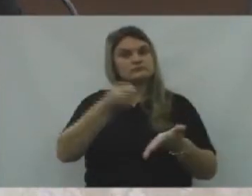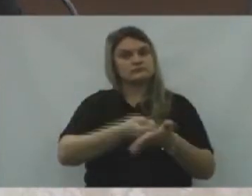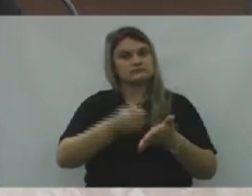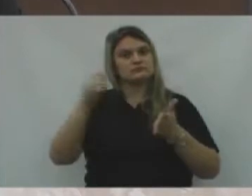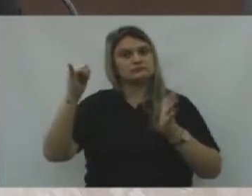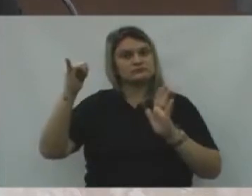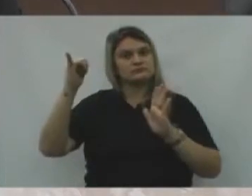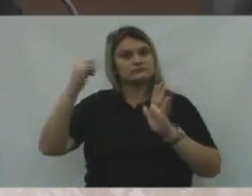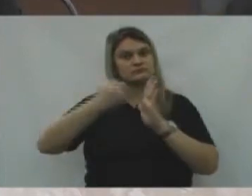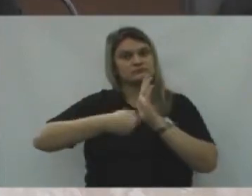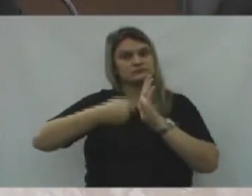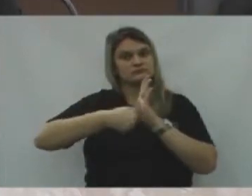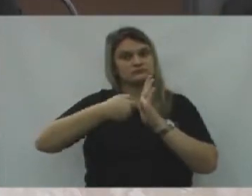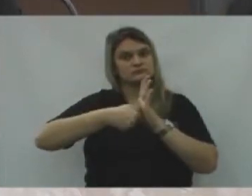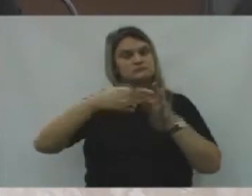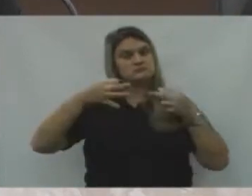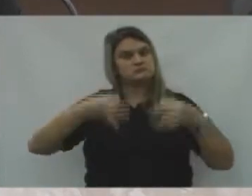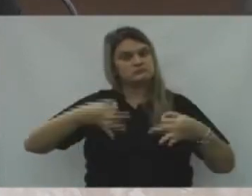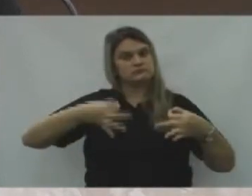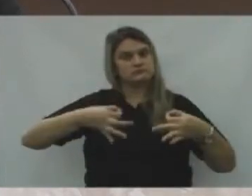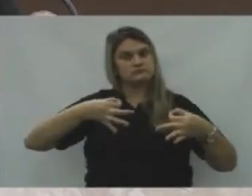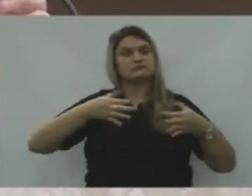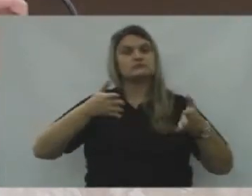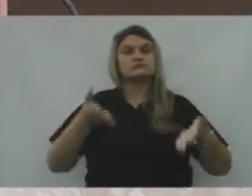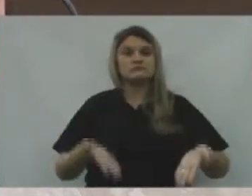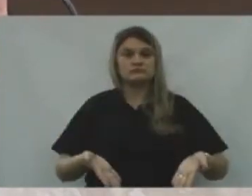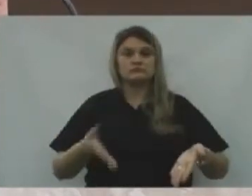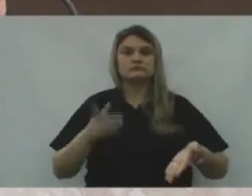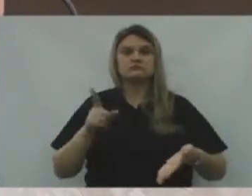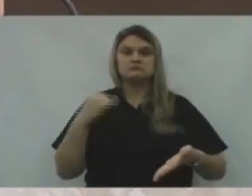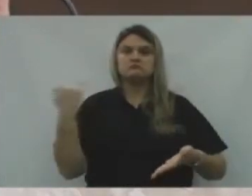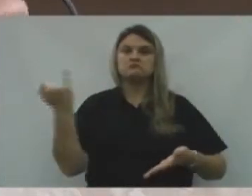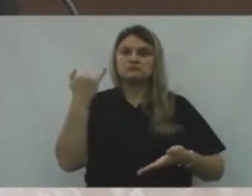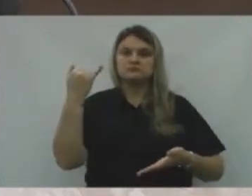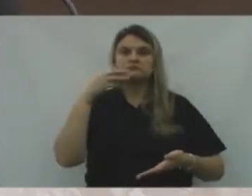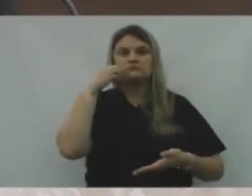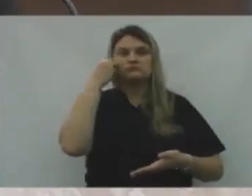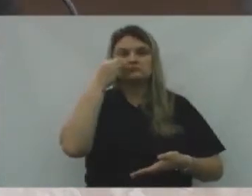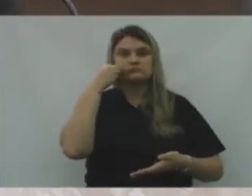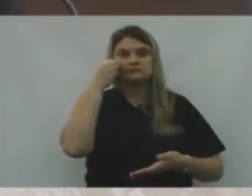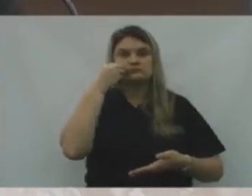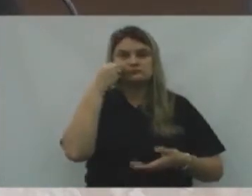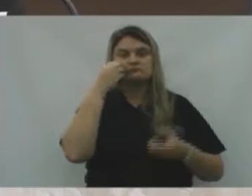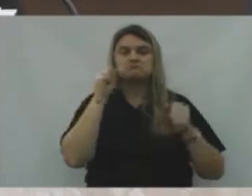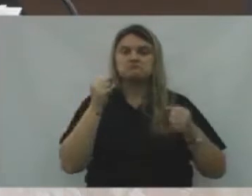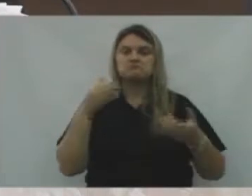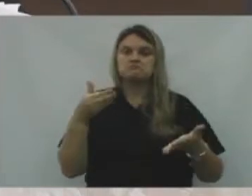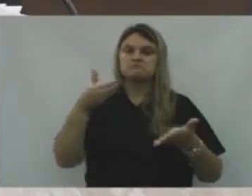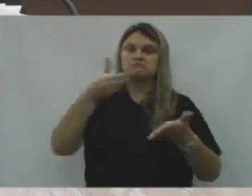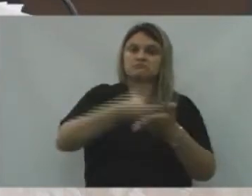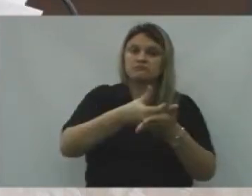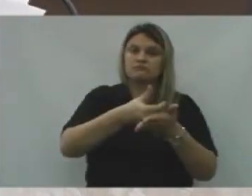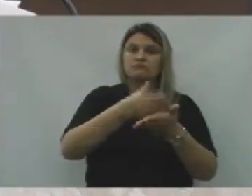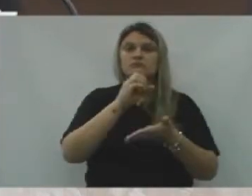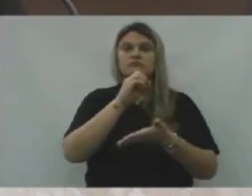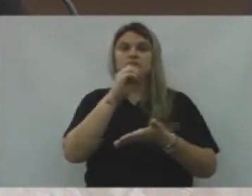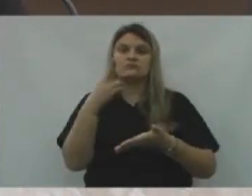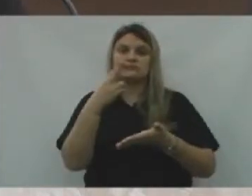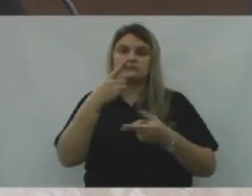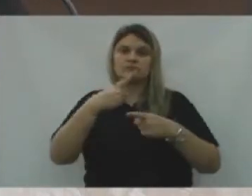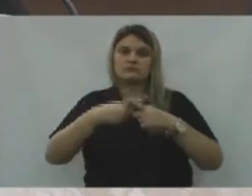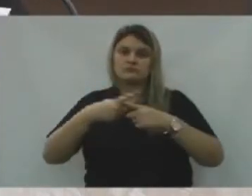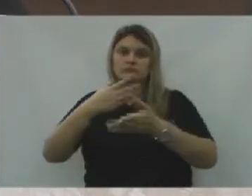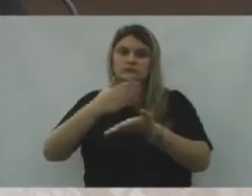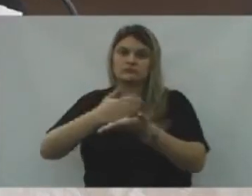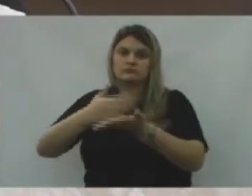procurar Deixar em dia Seus tributos. E nesse momento, Que se dá, Dando início